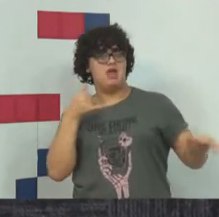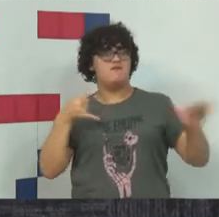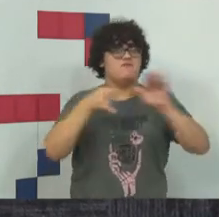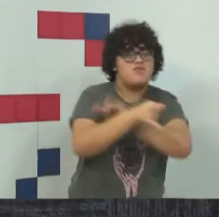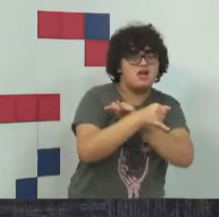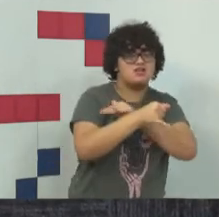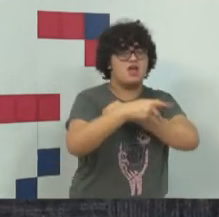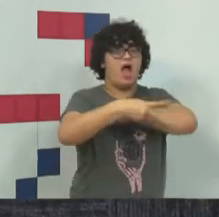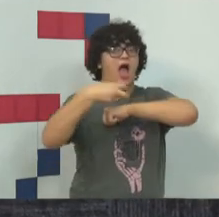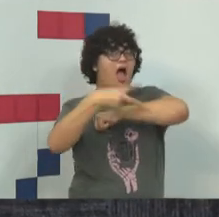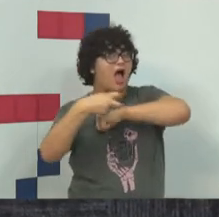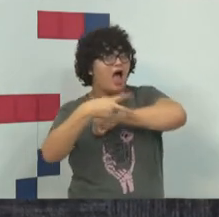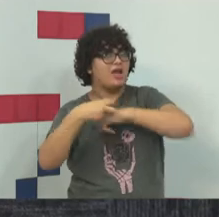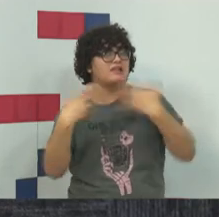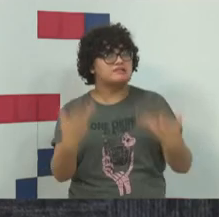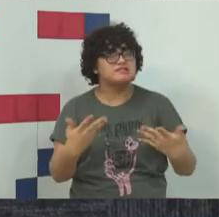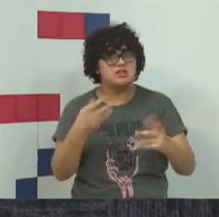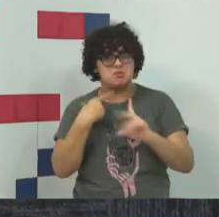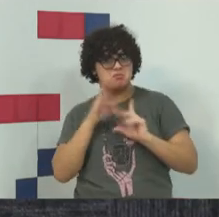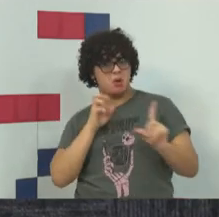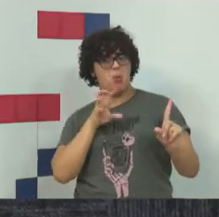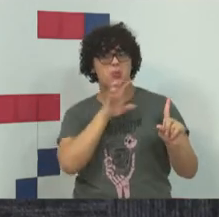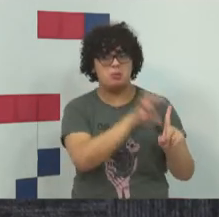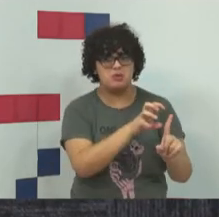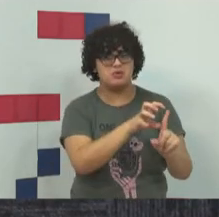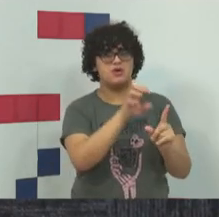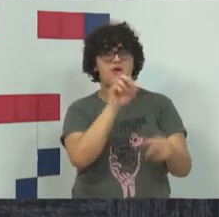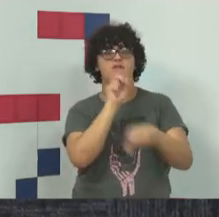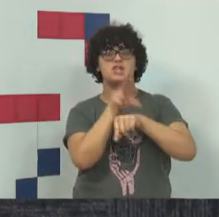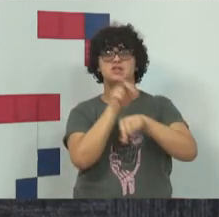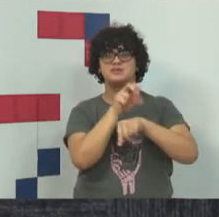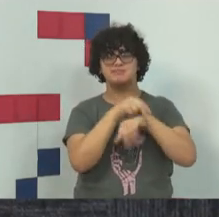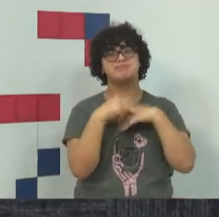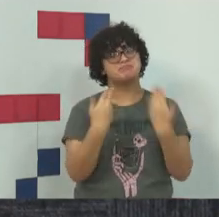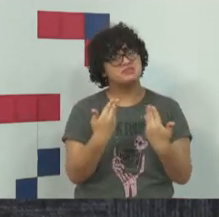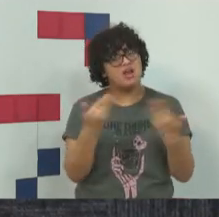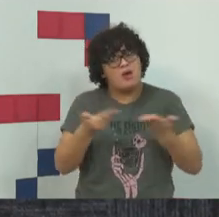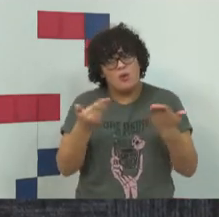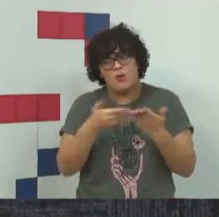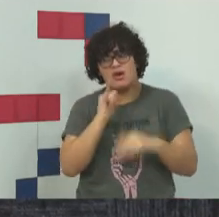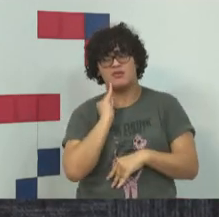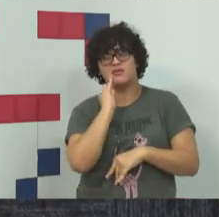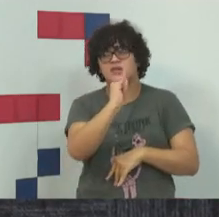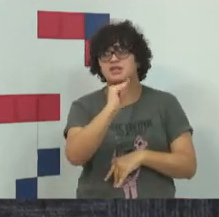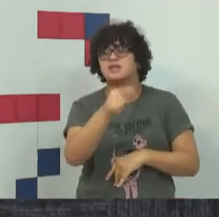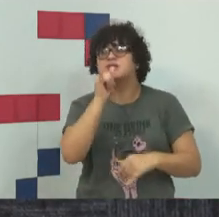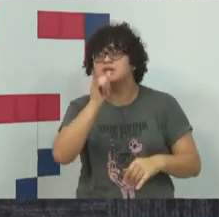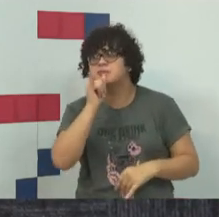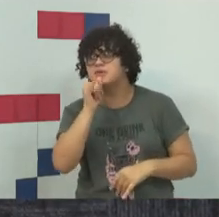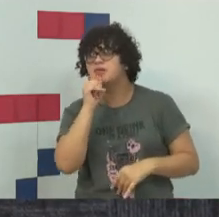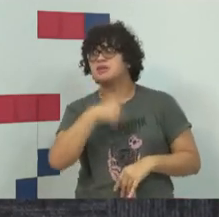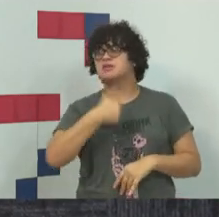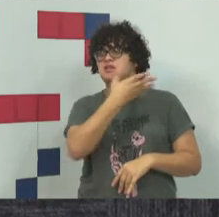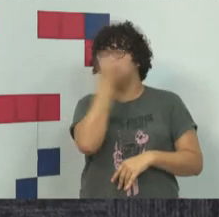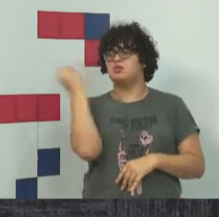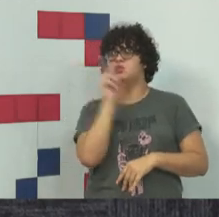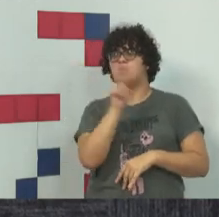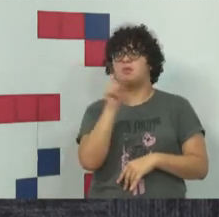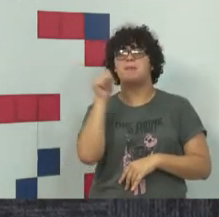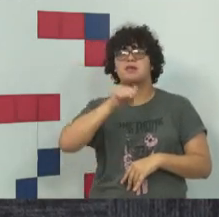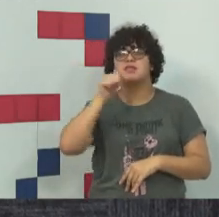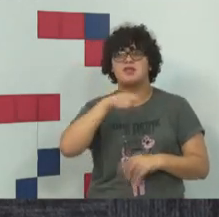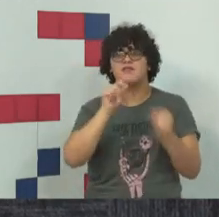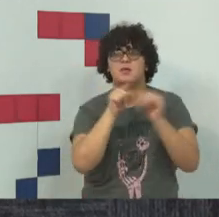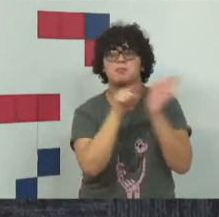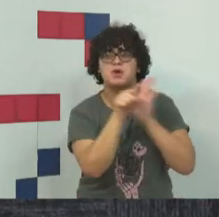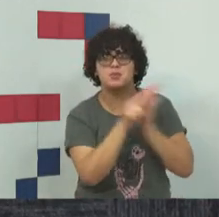dispositivo informático, disseminação de malware. Mas o que eu estou falando para você, citando esses exemplos, esqueci o nome da moça que fez a pergunta, professor?